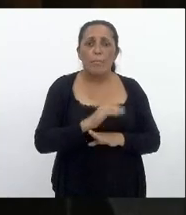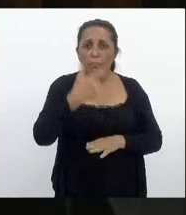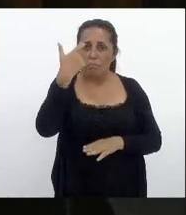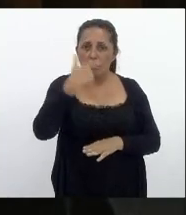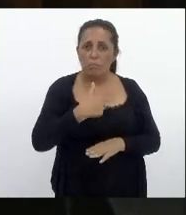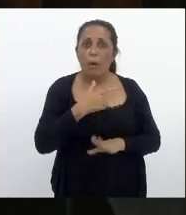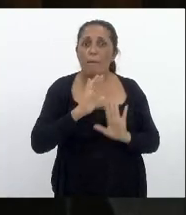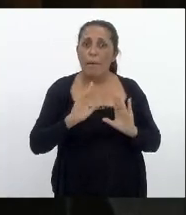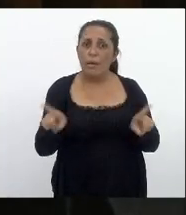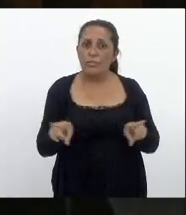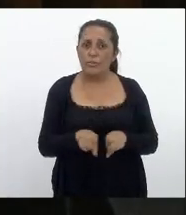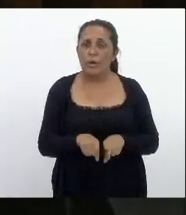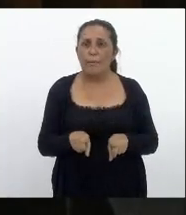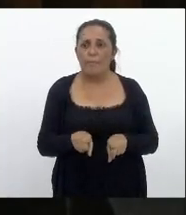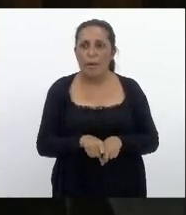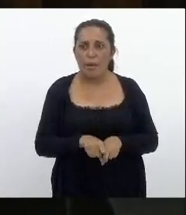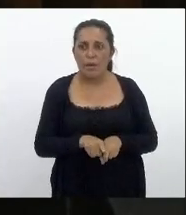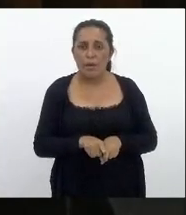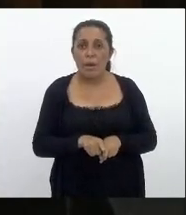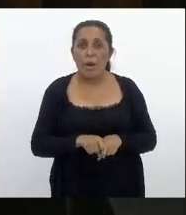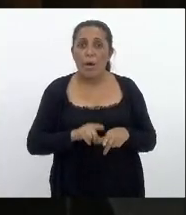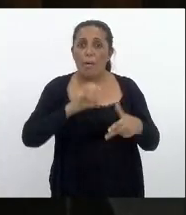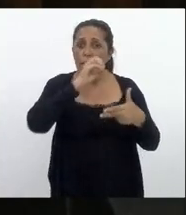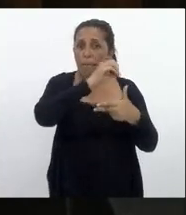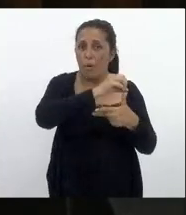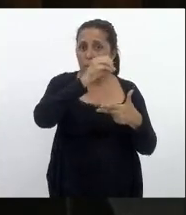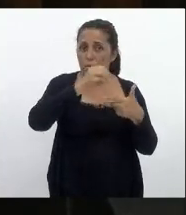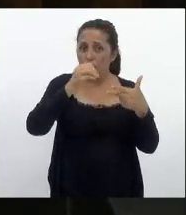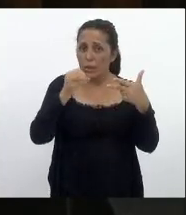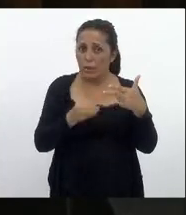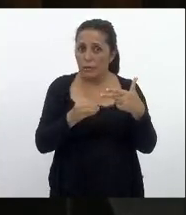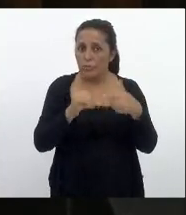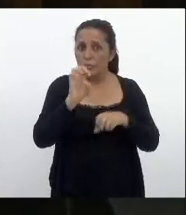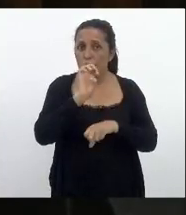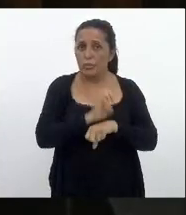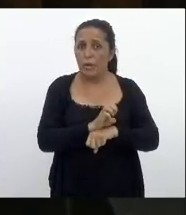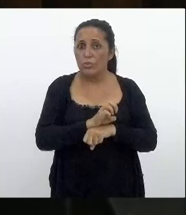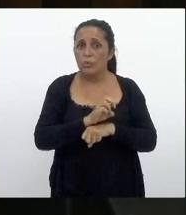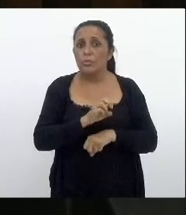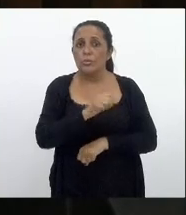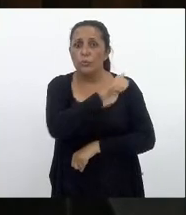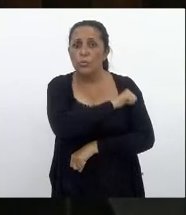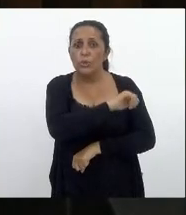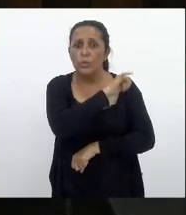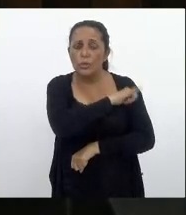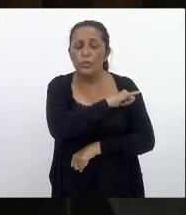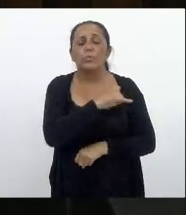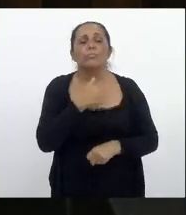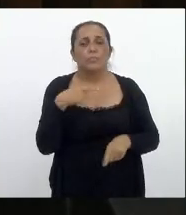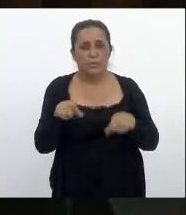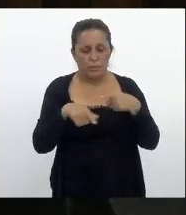também está cabendo aos poderes do estado do Rio de Janeiro fazerem a sua parte